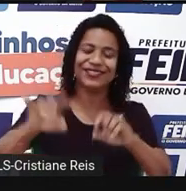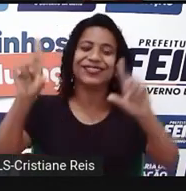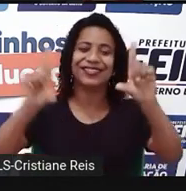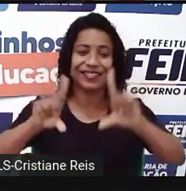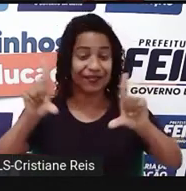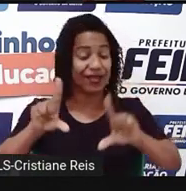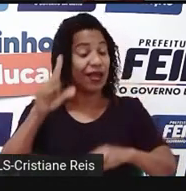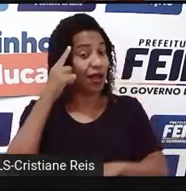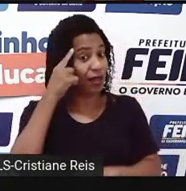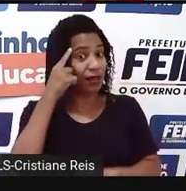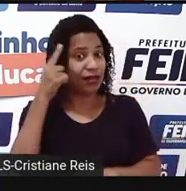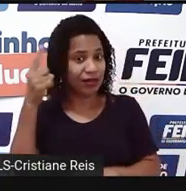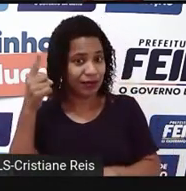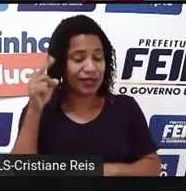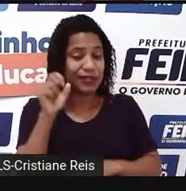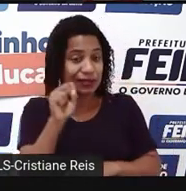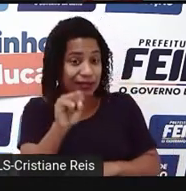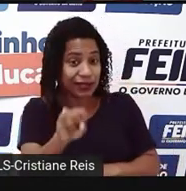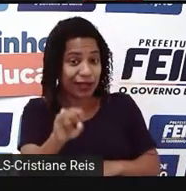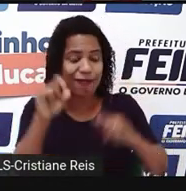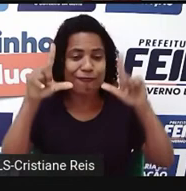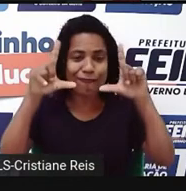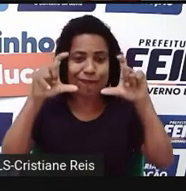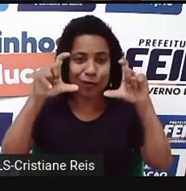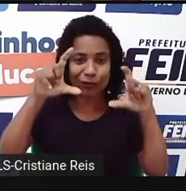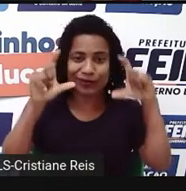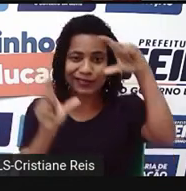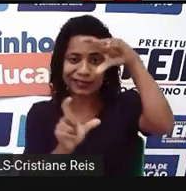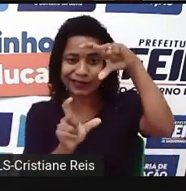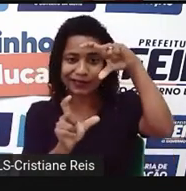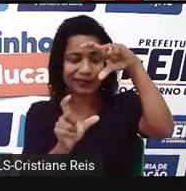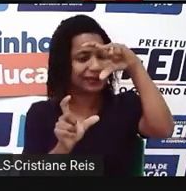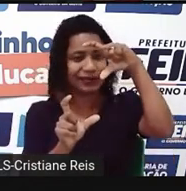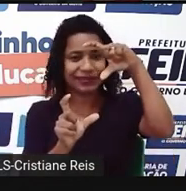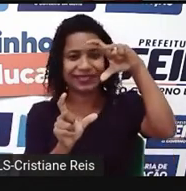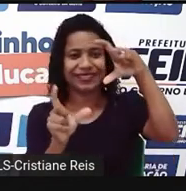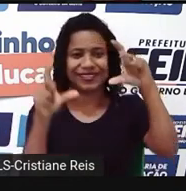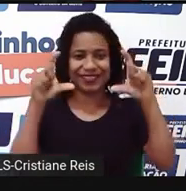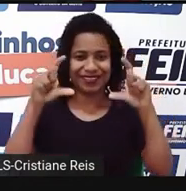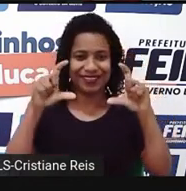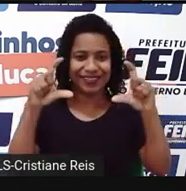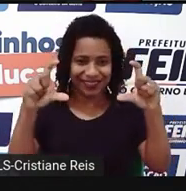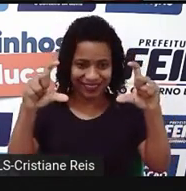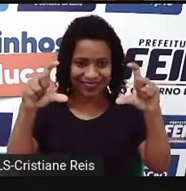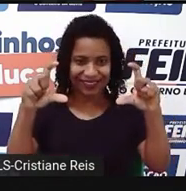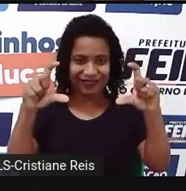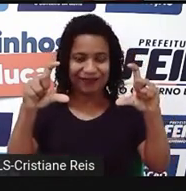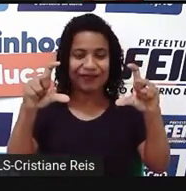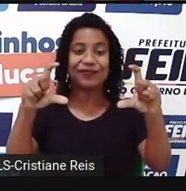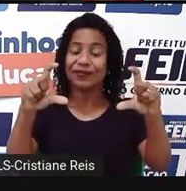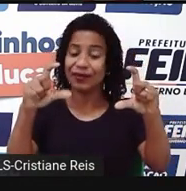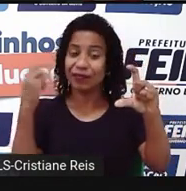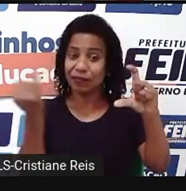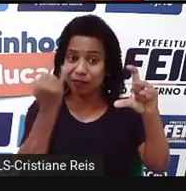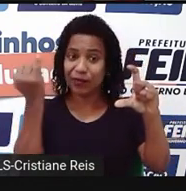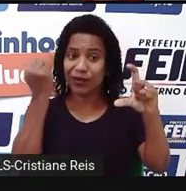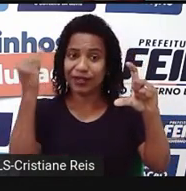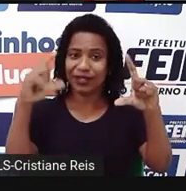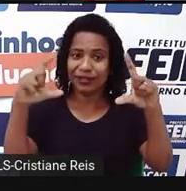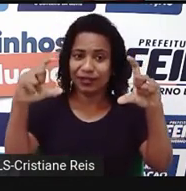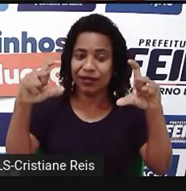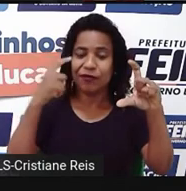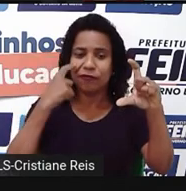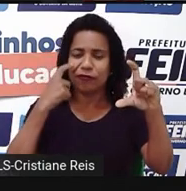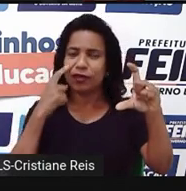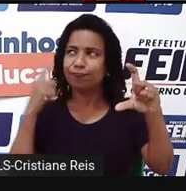Lembre-se que, se você optar pela foto, é importante posicionar o celular na horizontal e